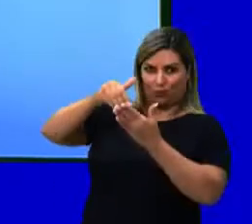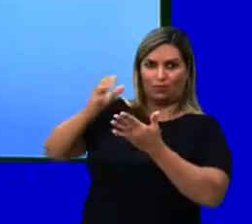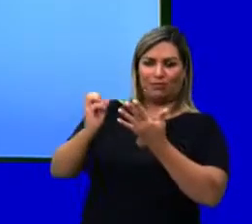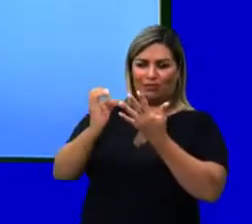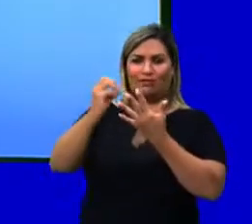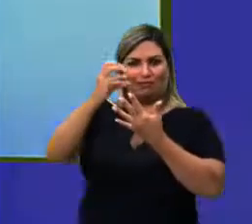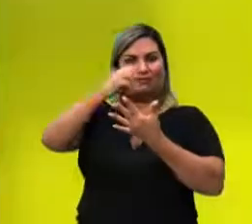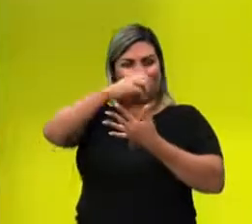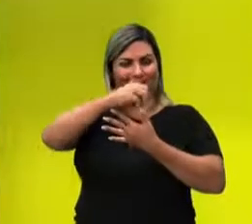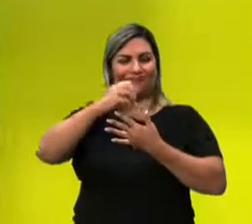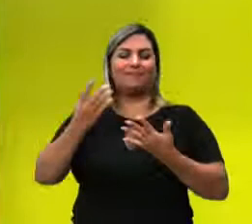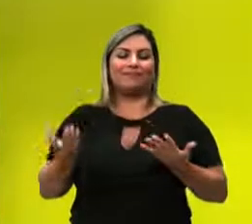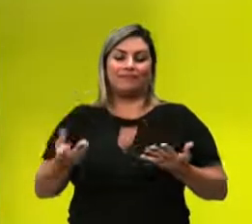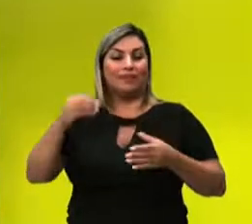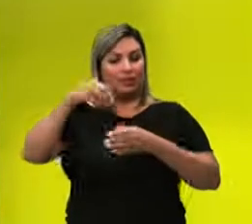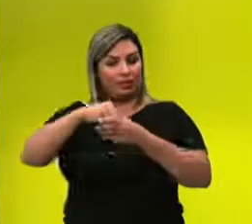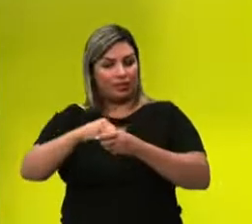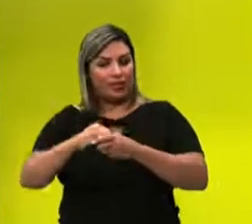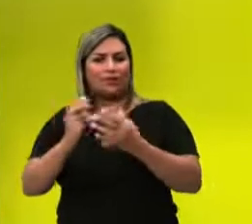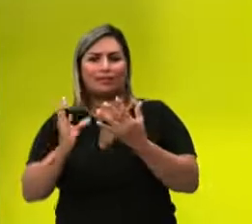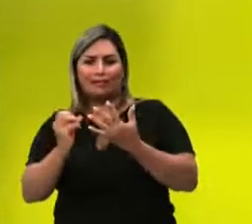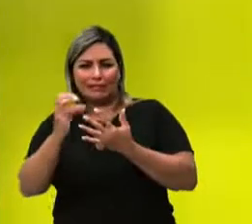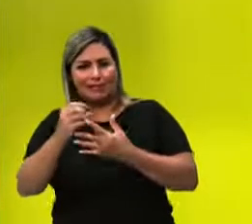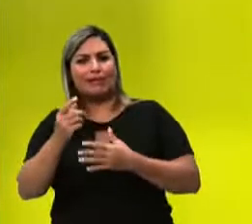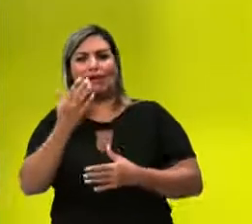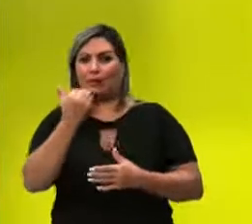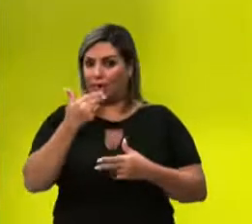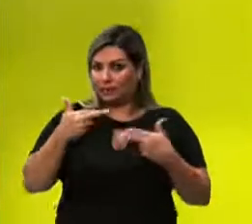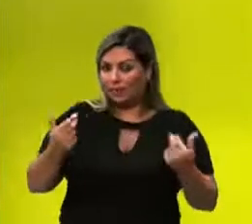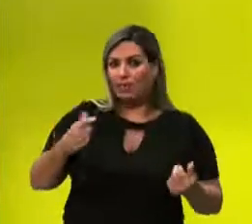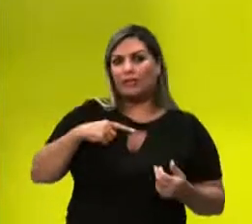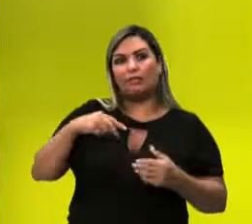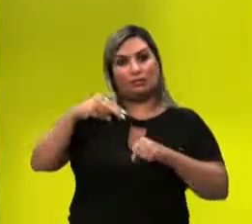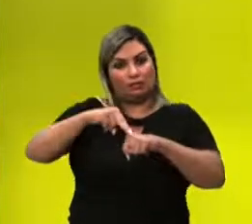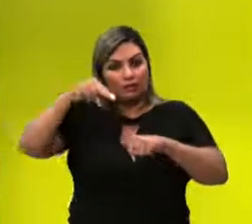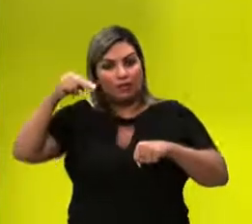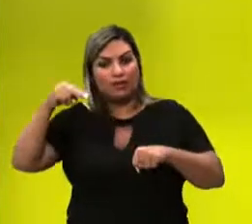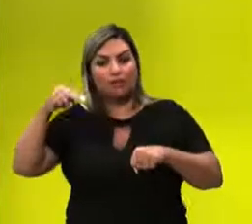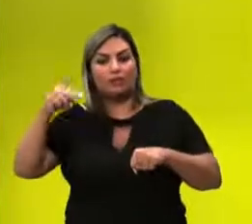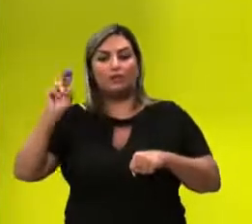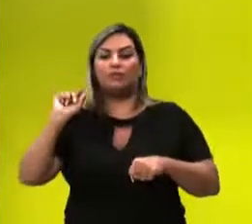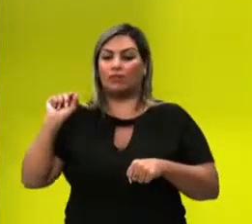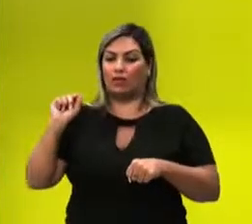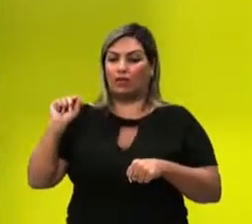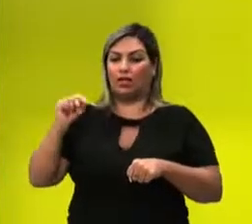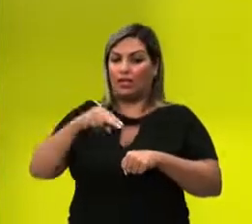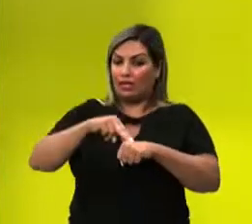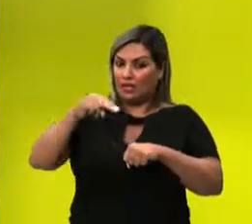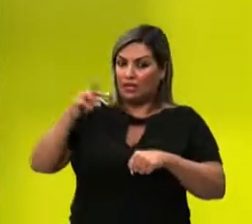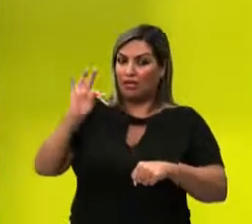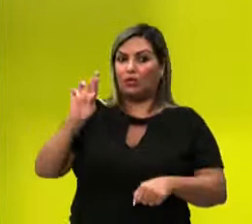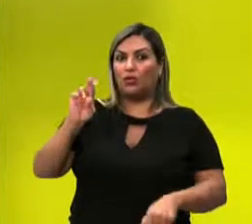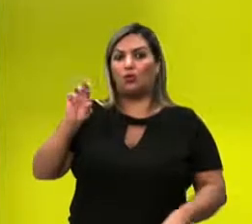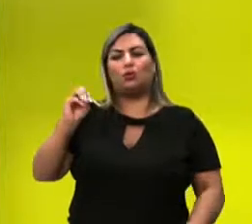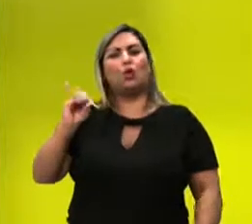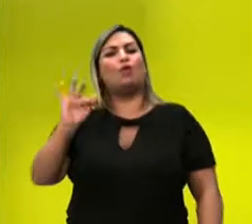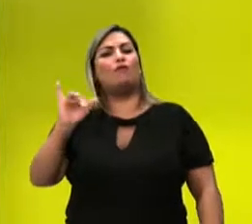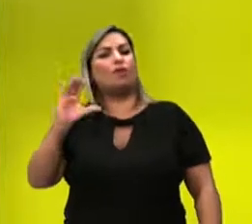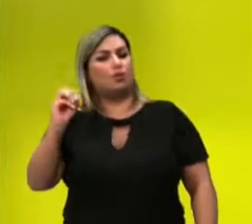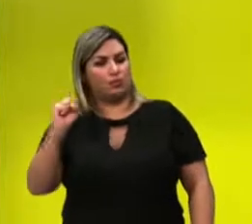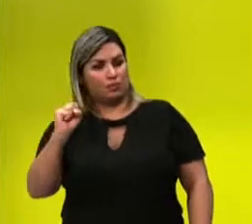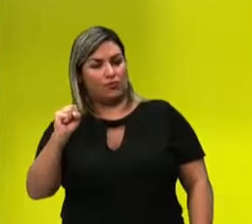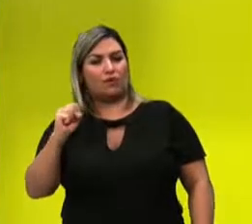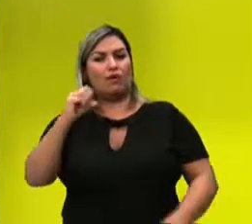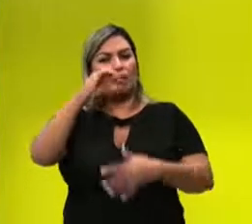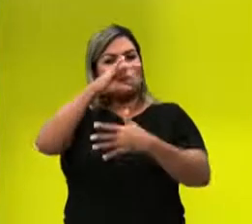Então, dentro de uma cadeia alimentar, nós vamos ter níveis, os chamados níveis tróficos, que vão